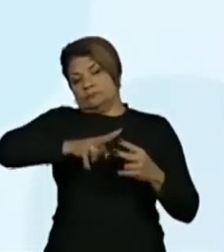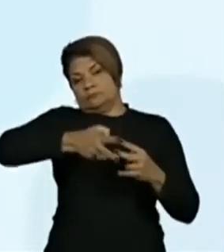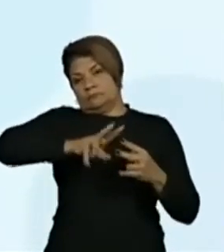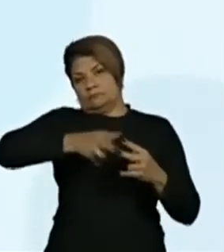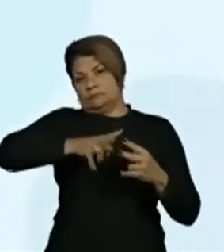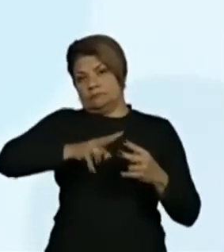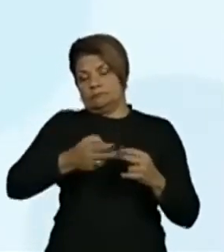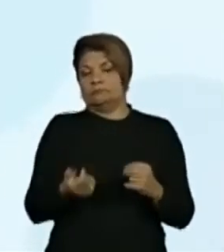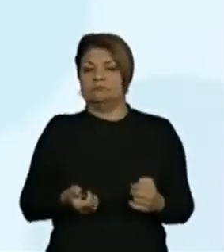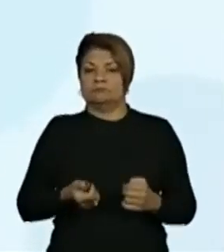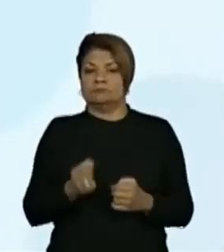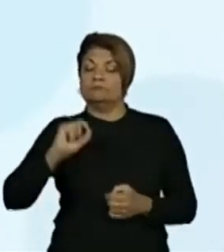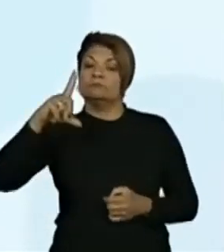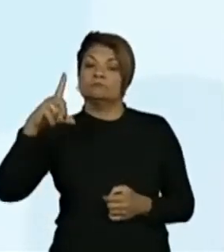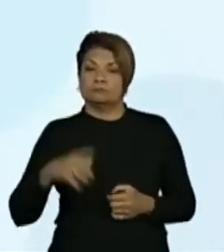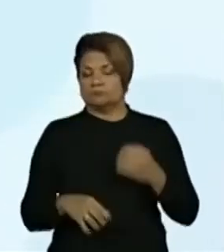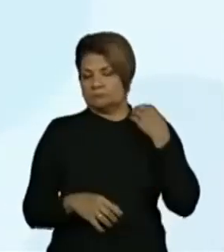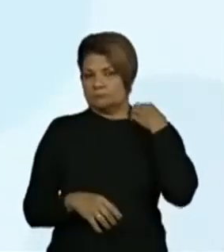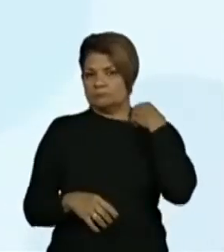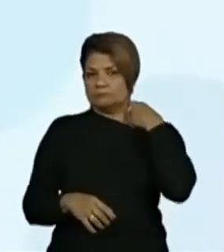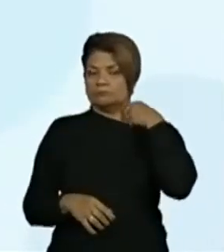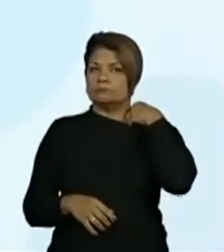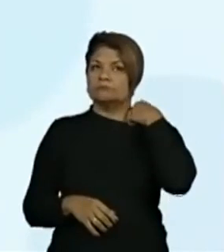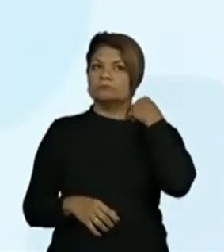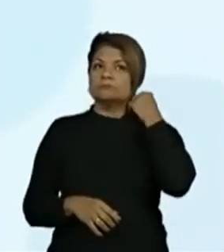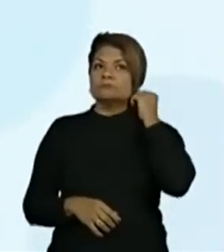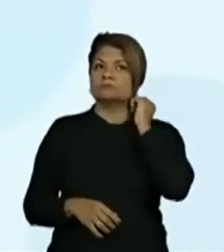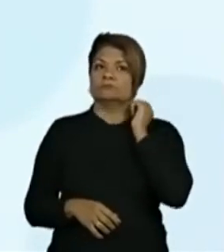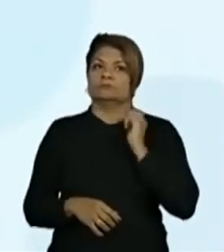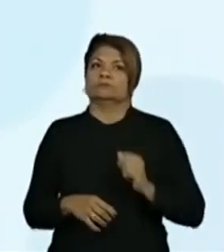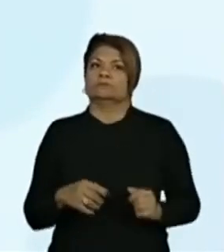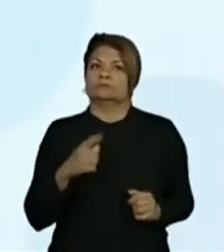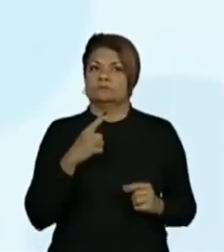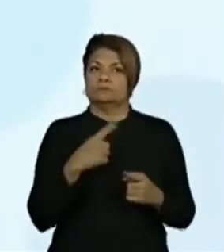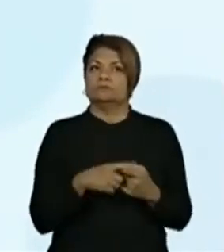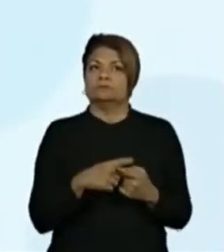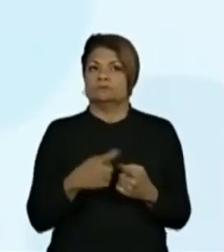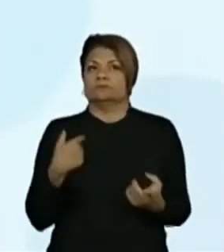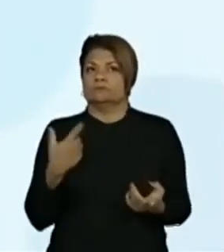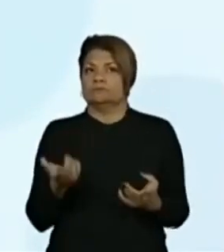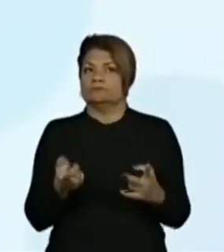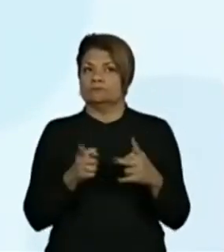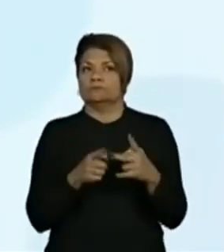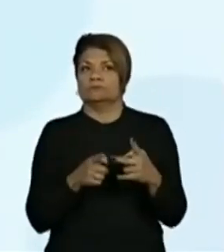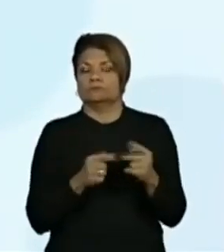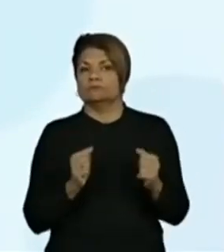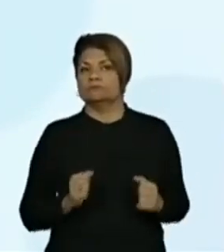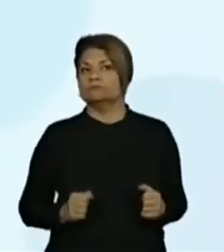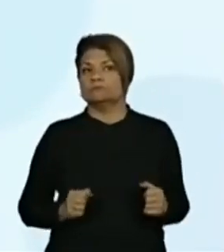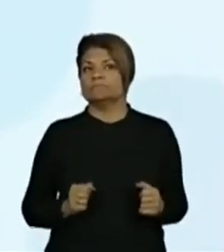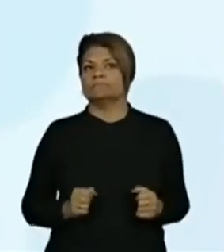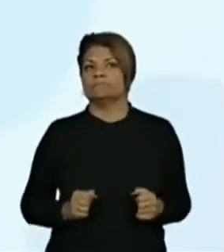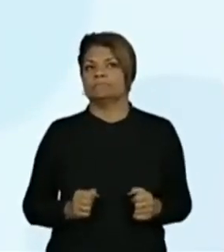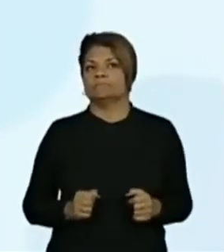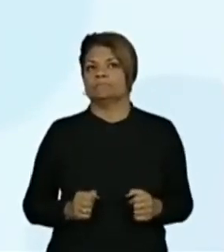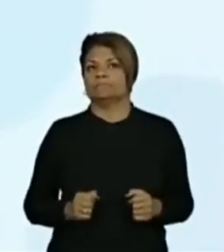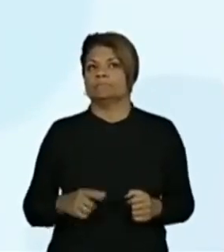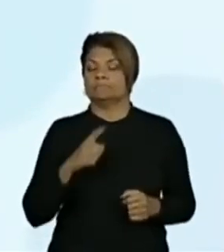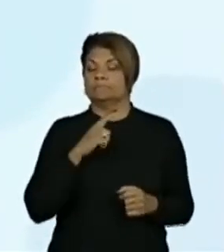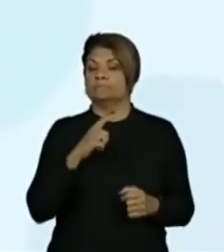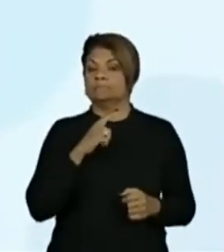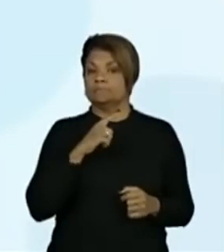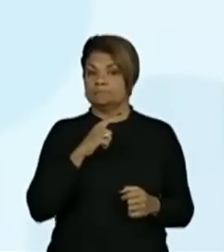Vamos olhar para o segundo? Já que o primeiro é igual, 9, 9, vamos olhar para o segundo. Aqui eu tenho o 4,